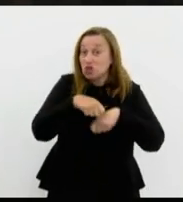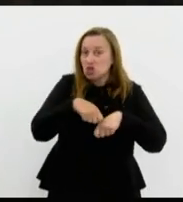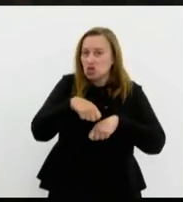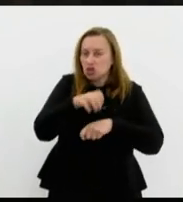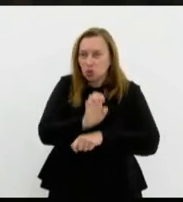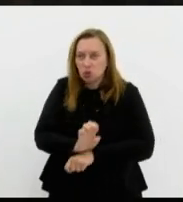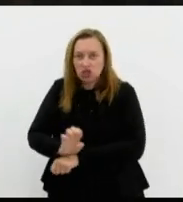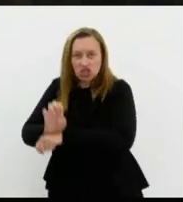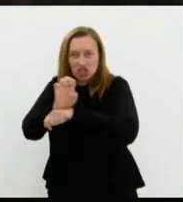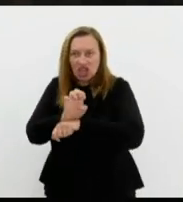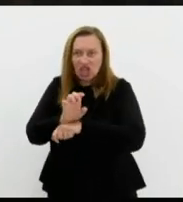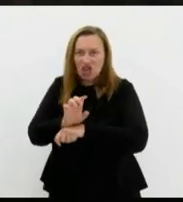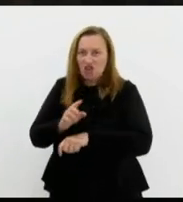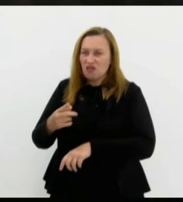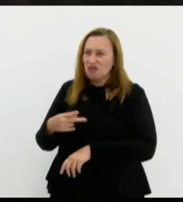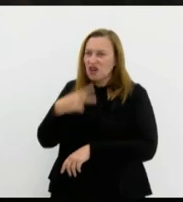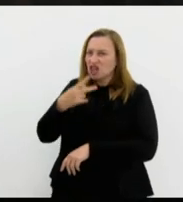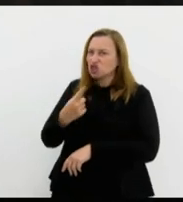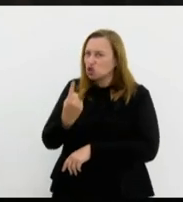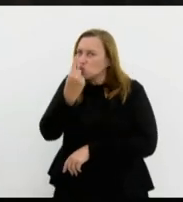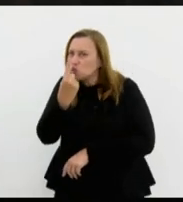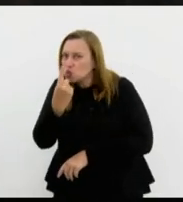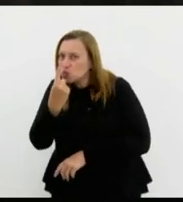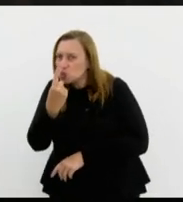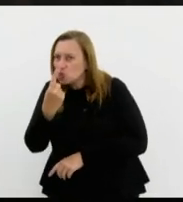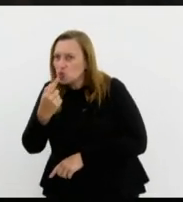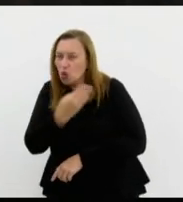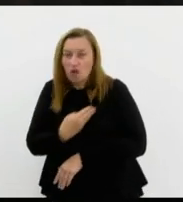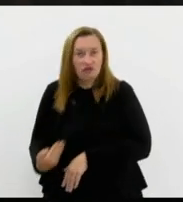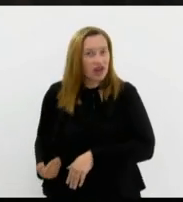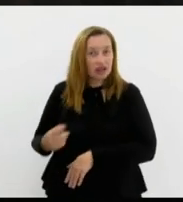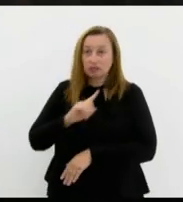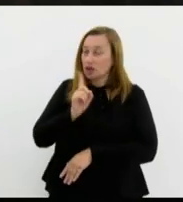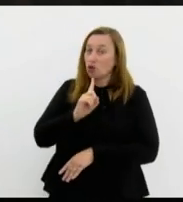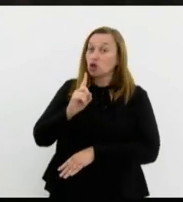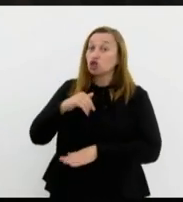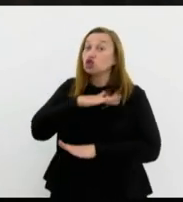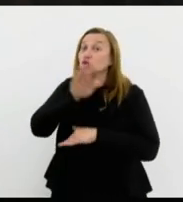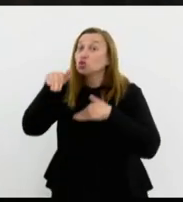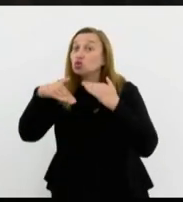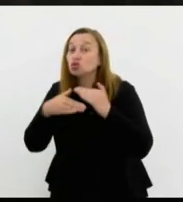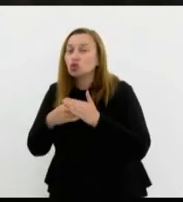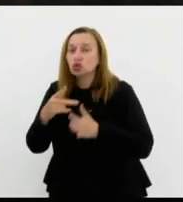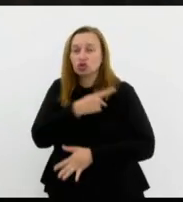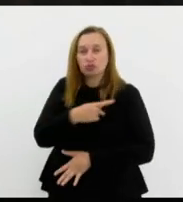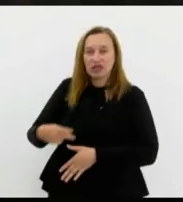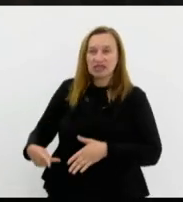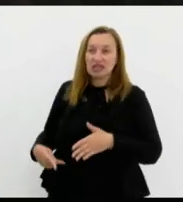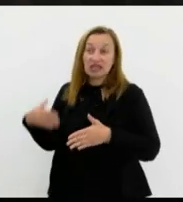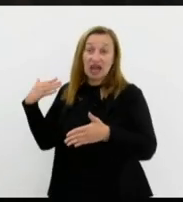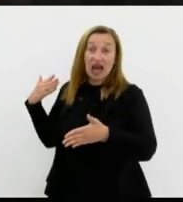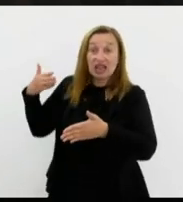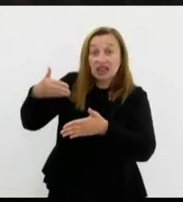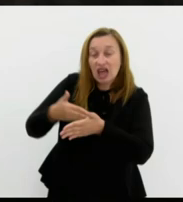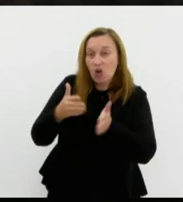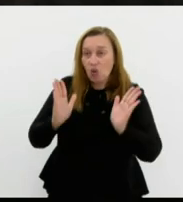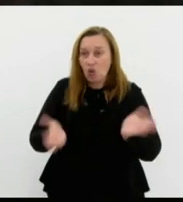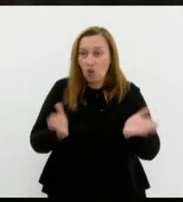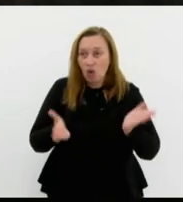governo, não, estou falando de todos, de 98 para cá, como eles fossem a República